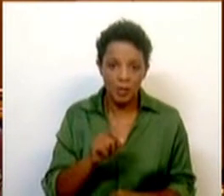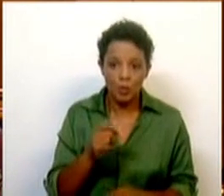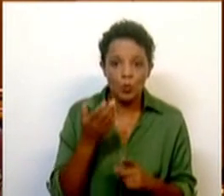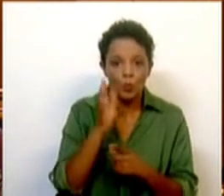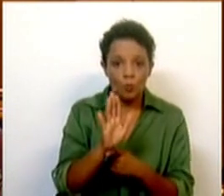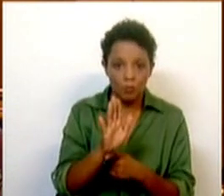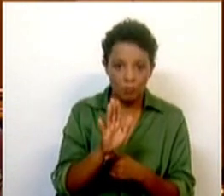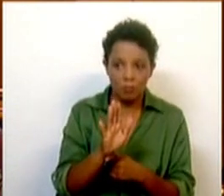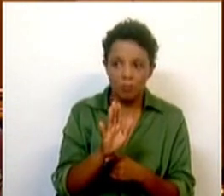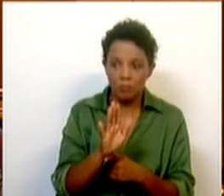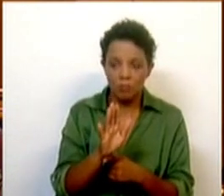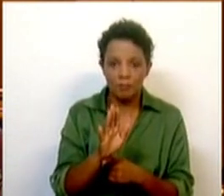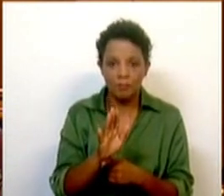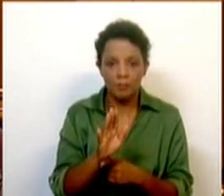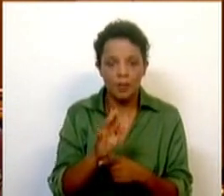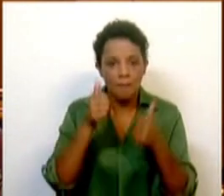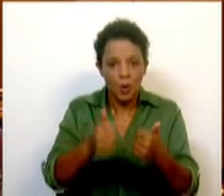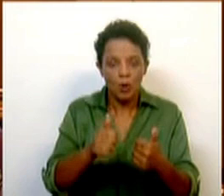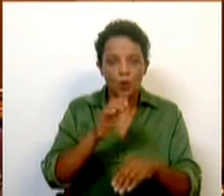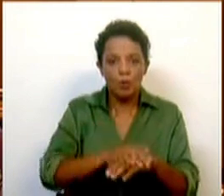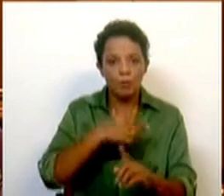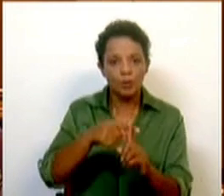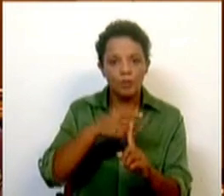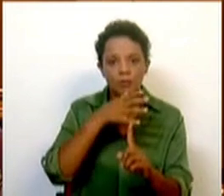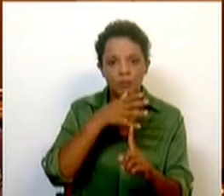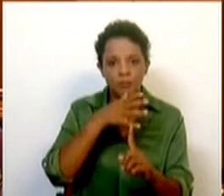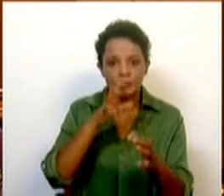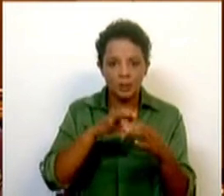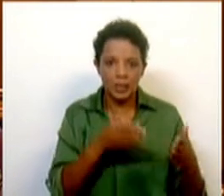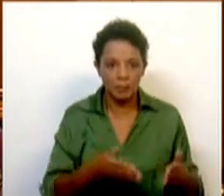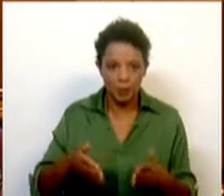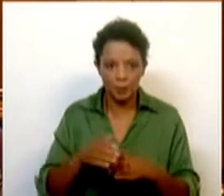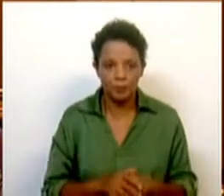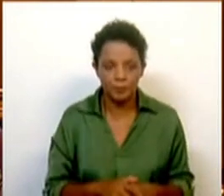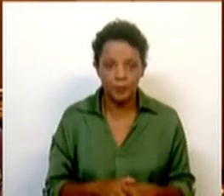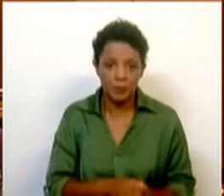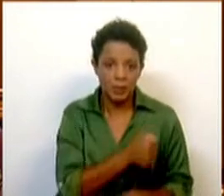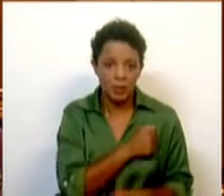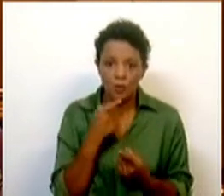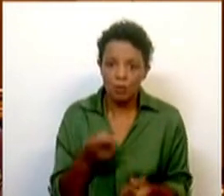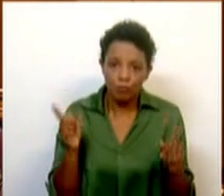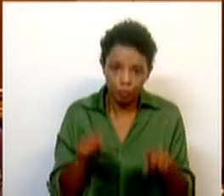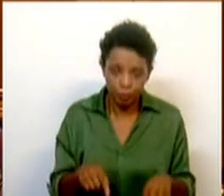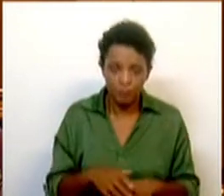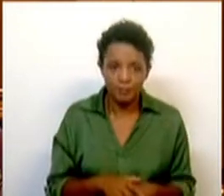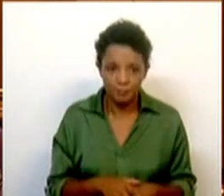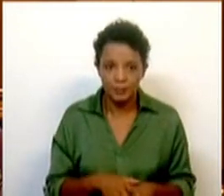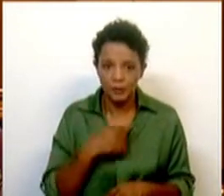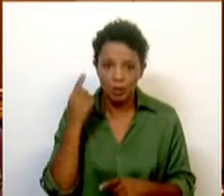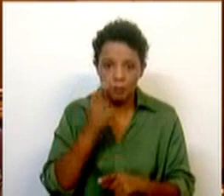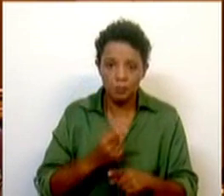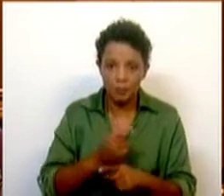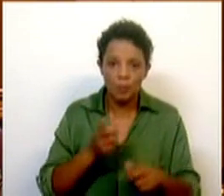bom exemplo para elogiar o caminho que tem vindo a ser feito. Quanto à habitação, Sr. Deputado, eu, novamente, correndo o risco de me repetir,